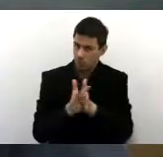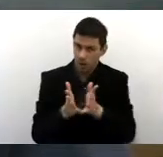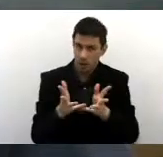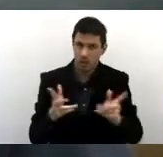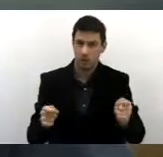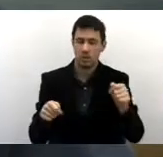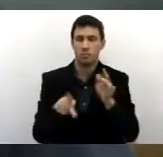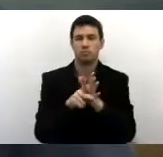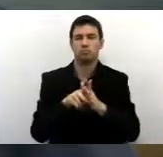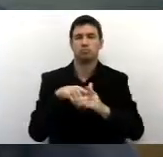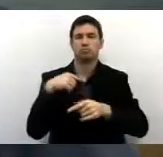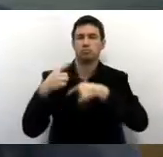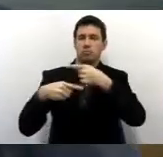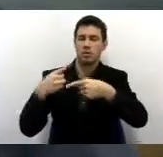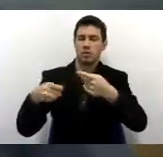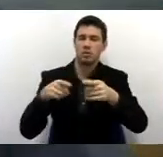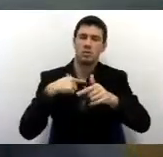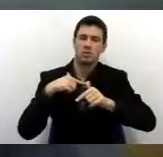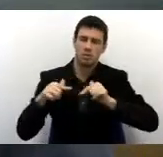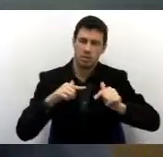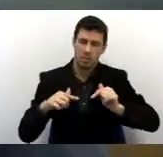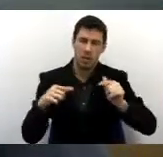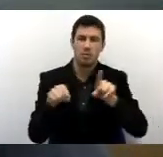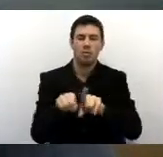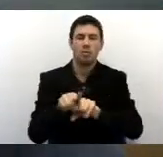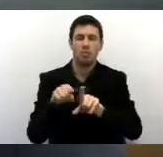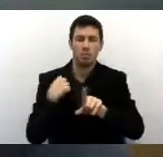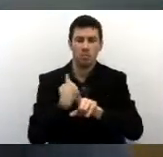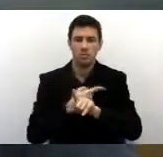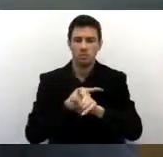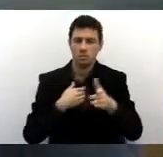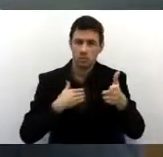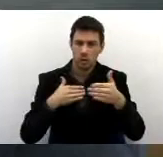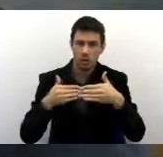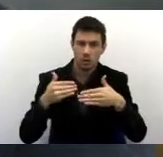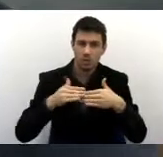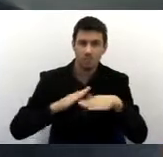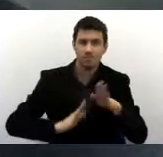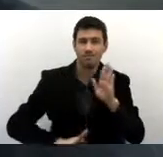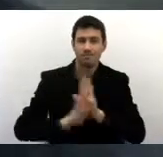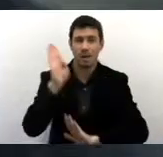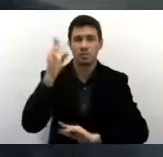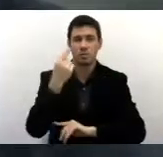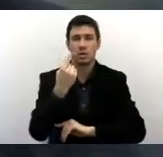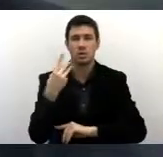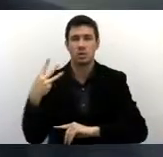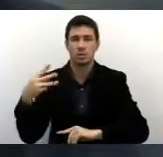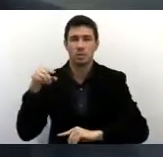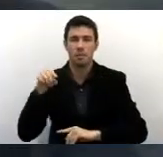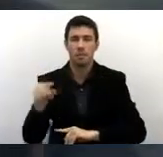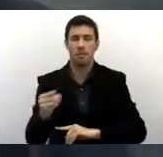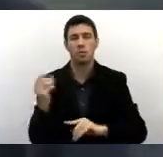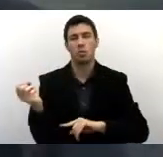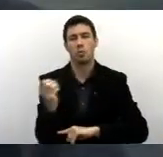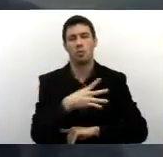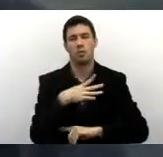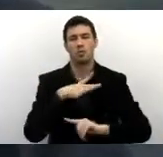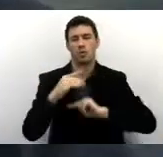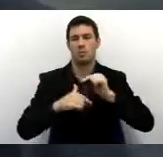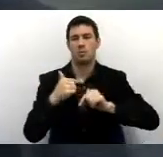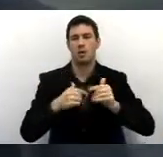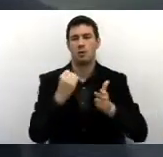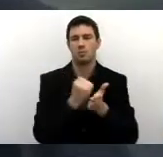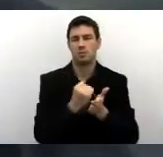geração de emprego, só este ano nós passamos as barreiras dos 13 mil novos empregos com carteira assinada.